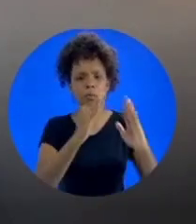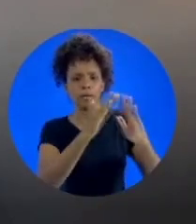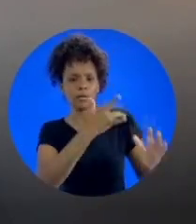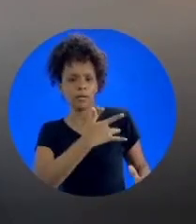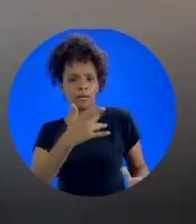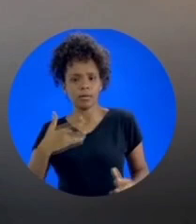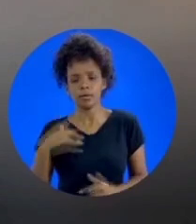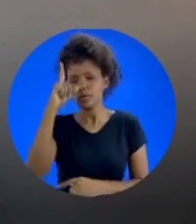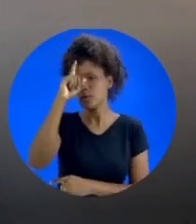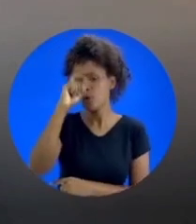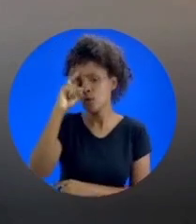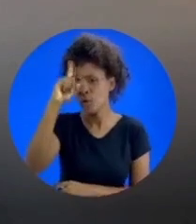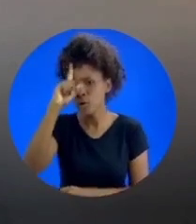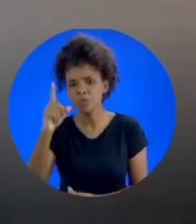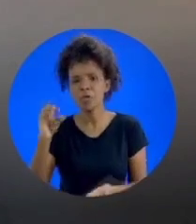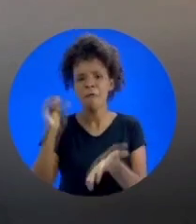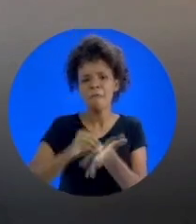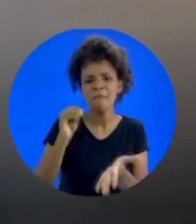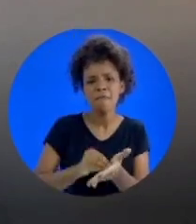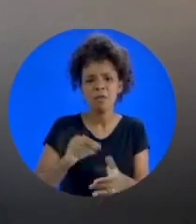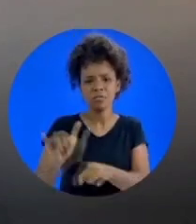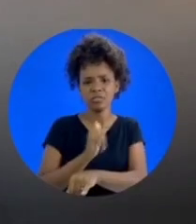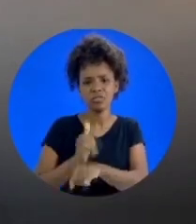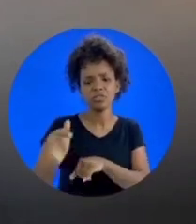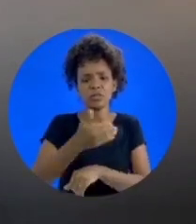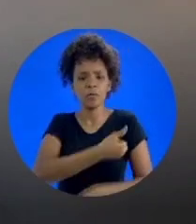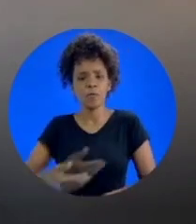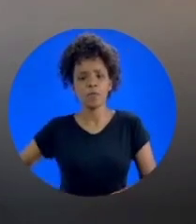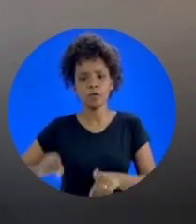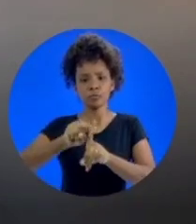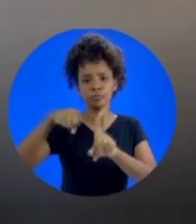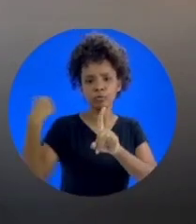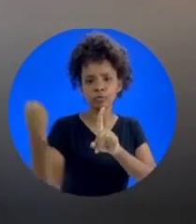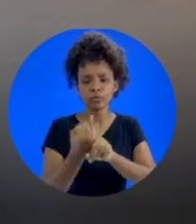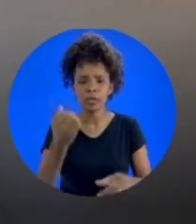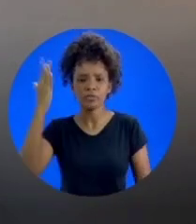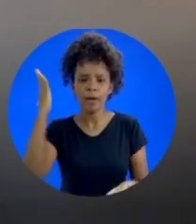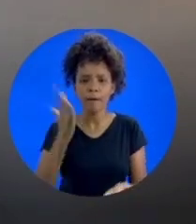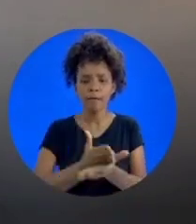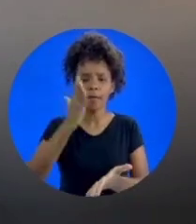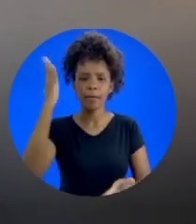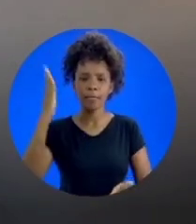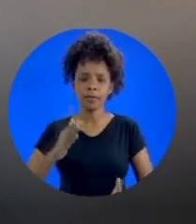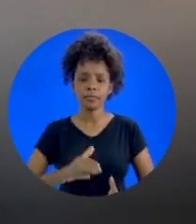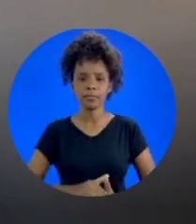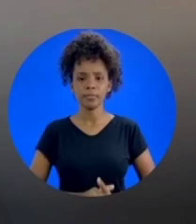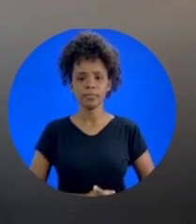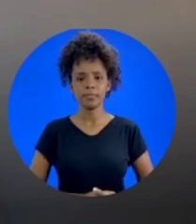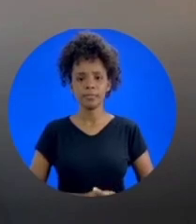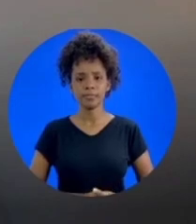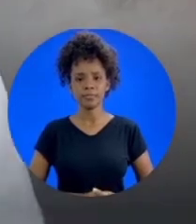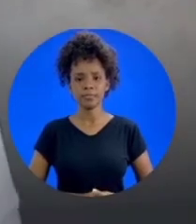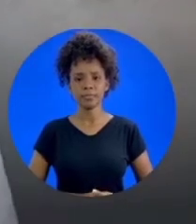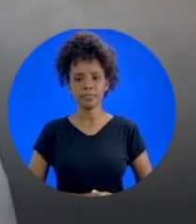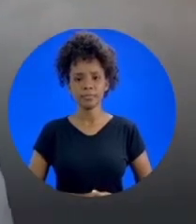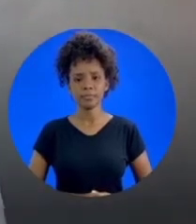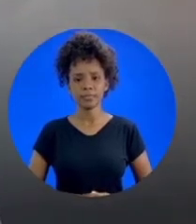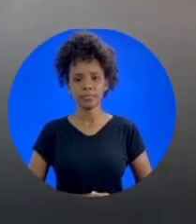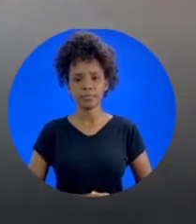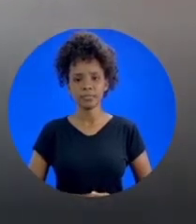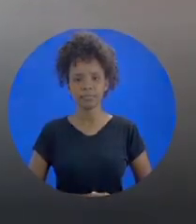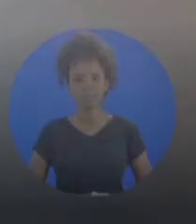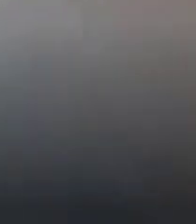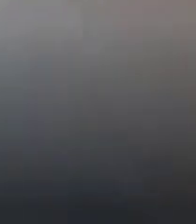Nos postos e hospitais A falta de inteligência Dos governos socialistas Que penaliza os mais pobres Vai acabar Meu nome é